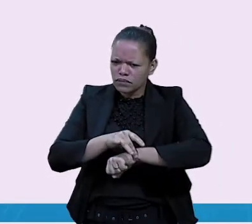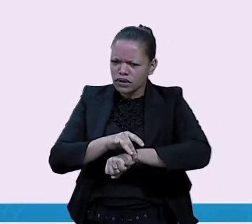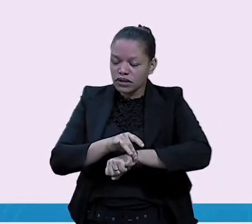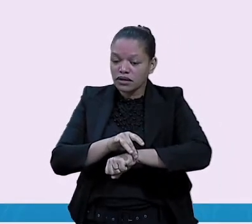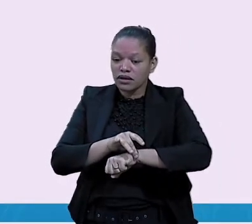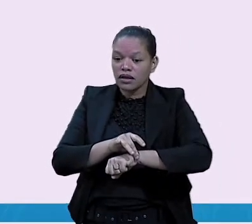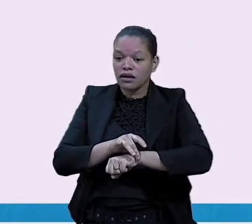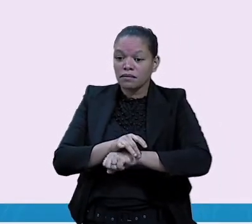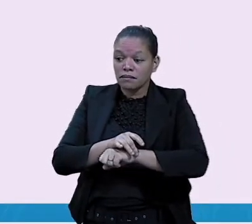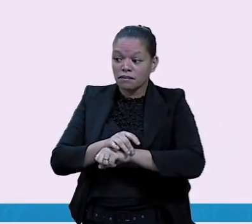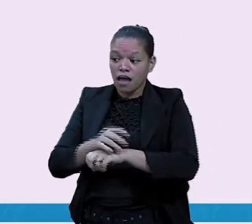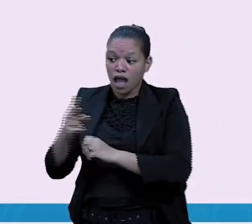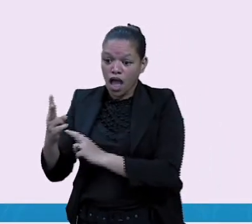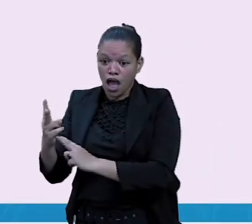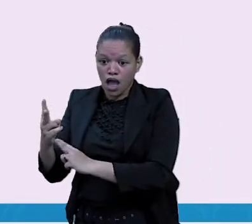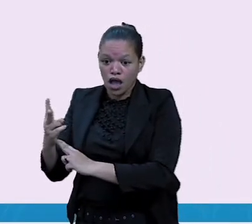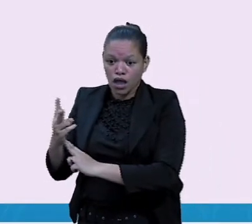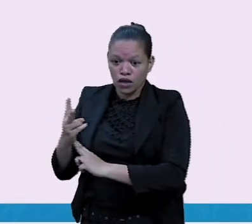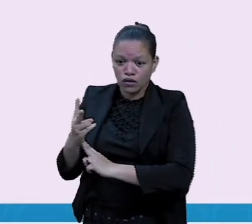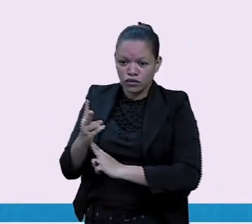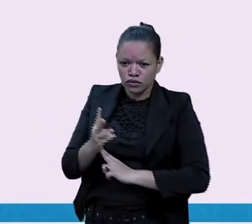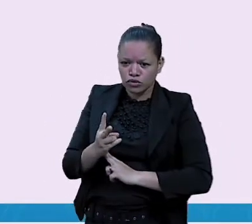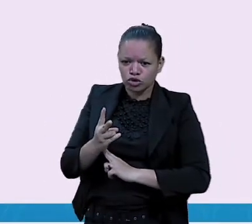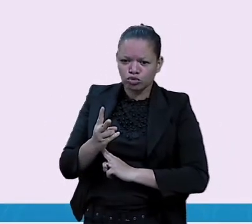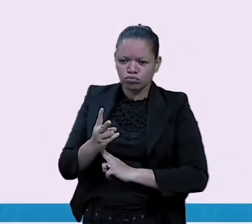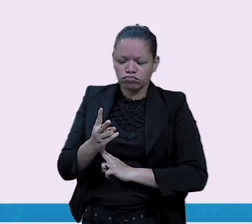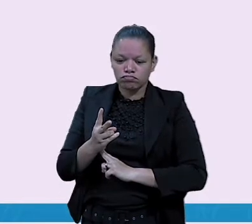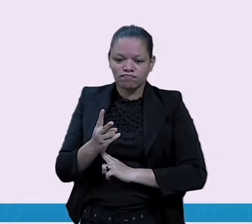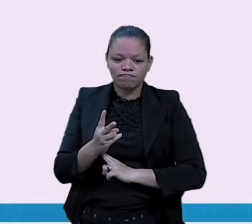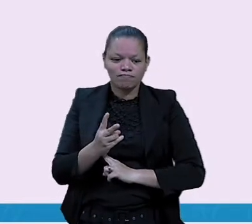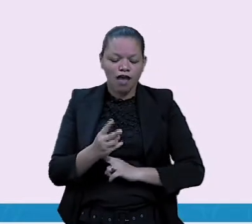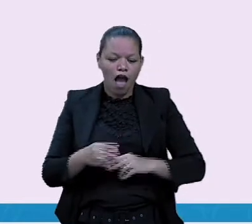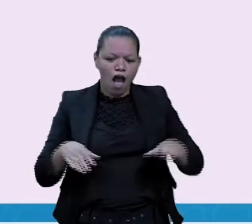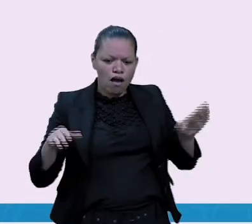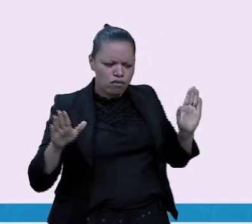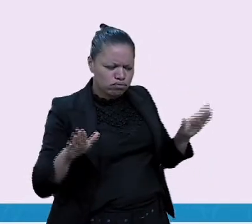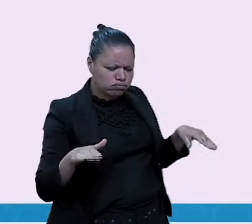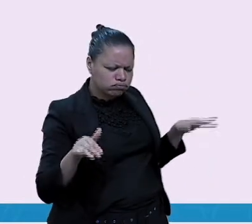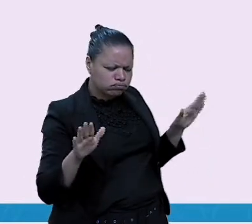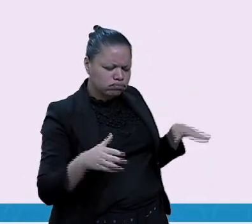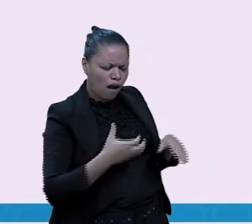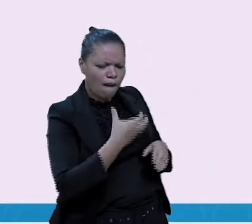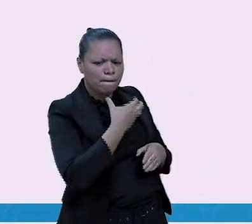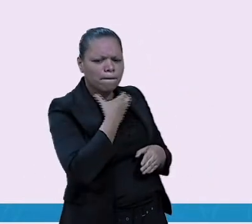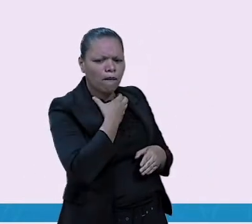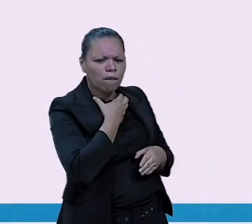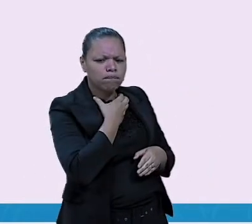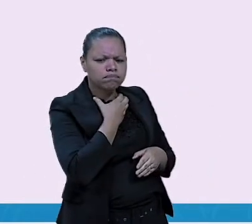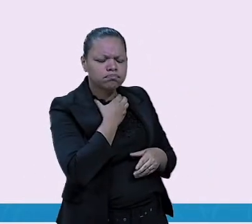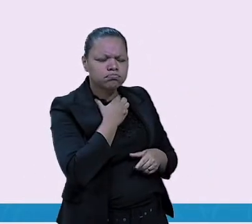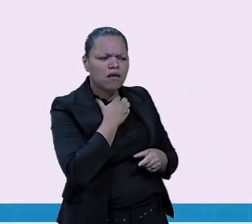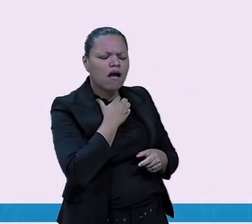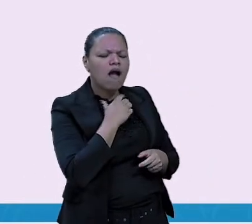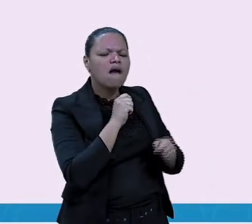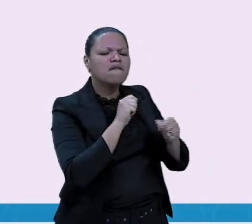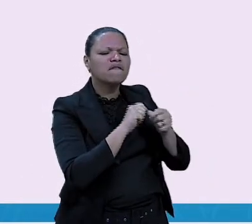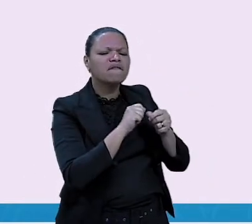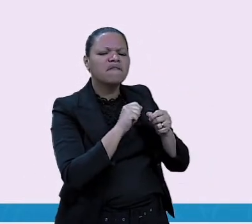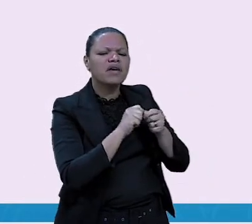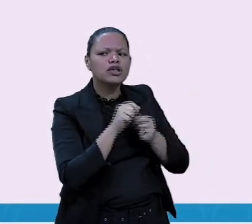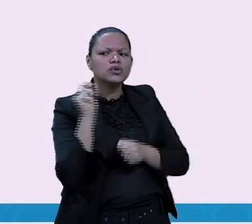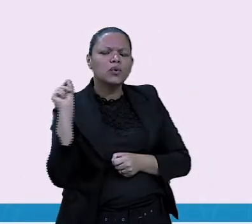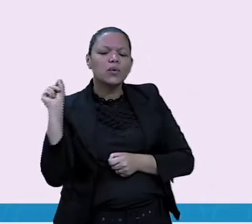do caçador? A formiga, quando viu lá, né, do caçador ia já pegar a pomba, ela